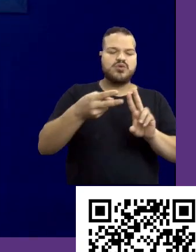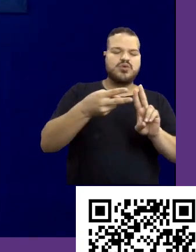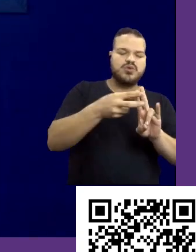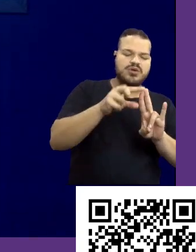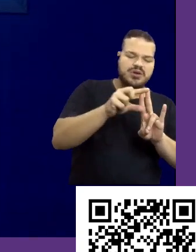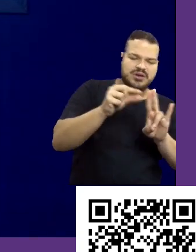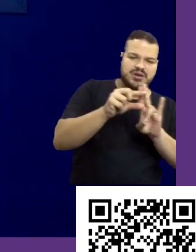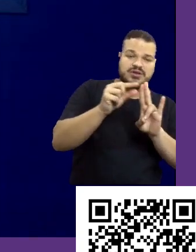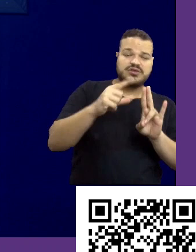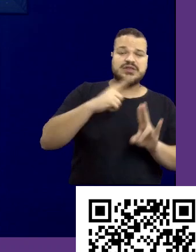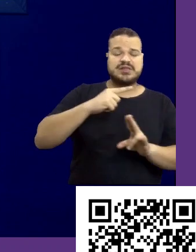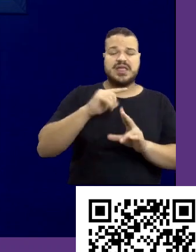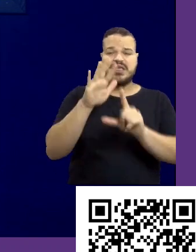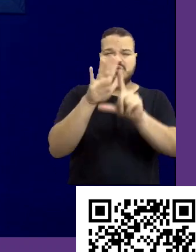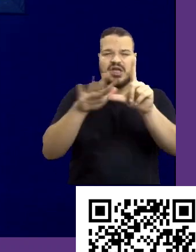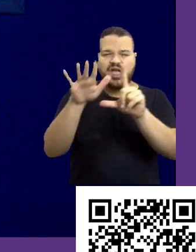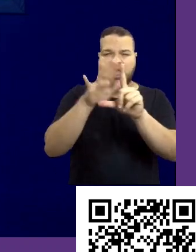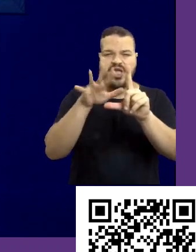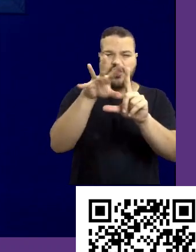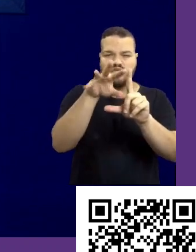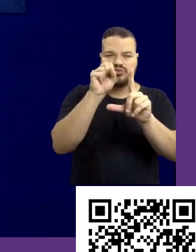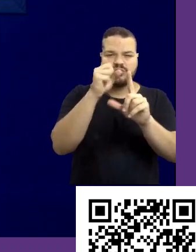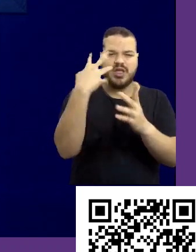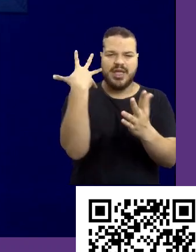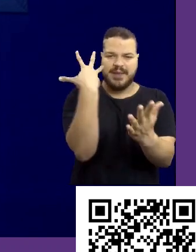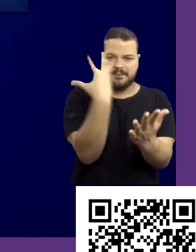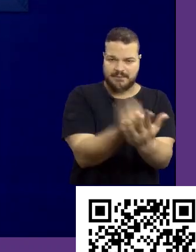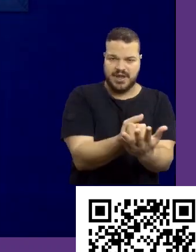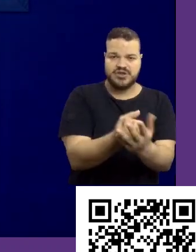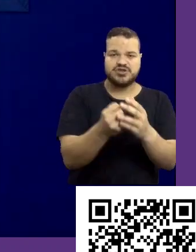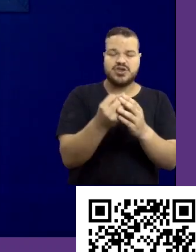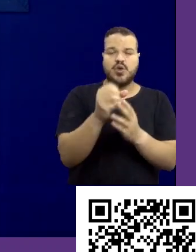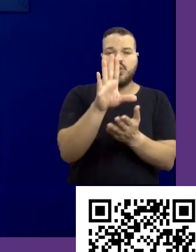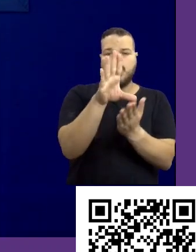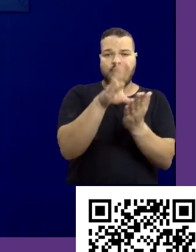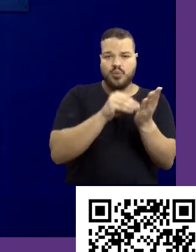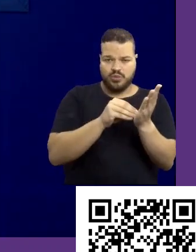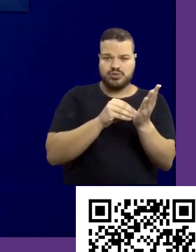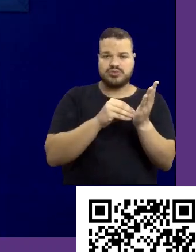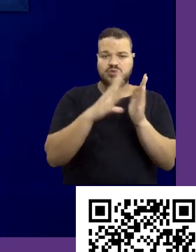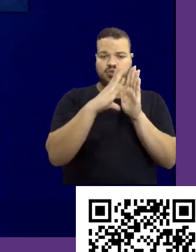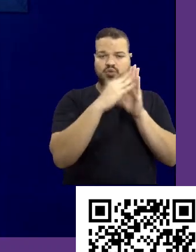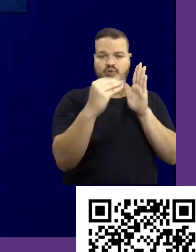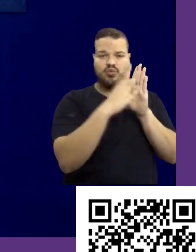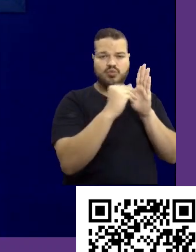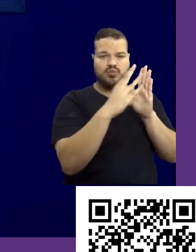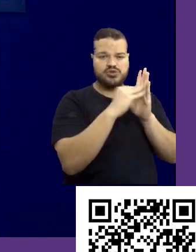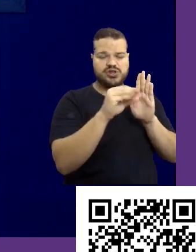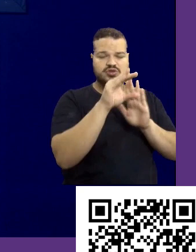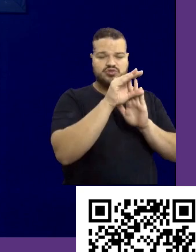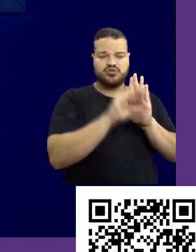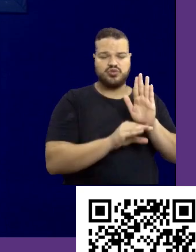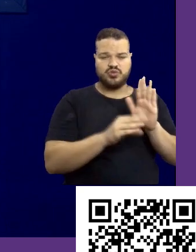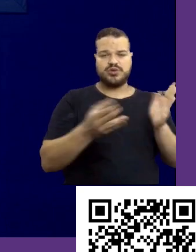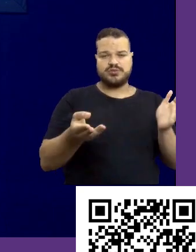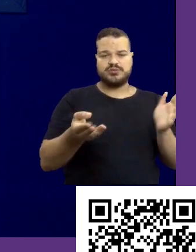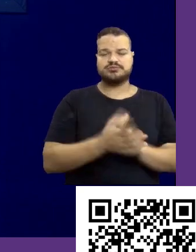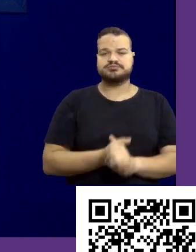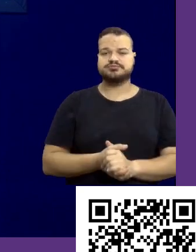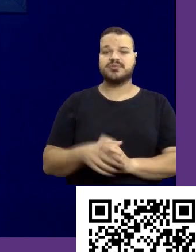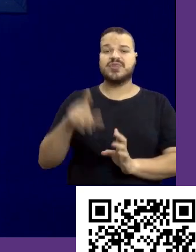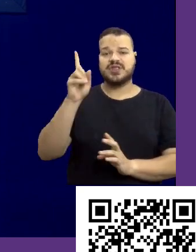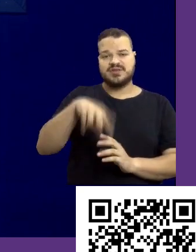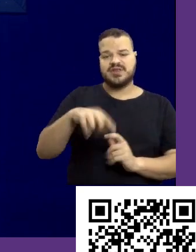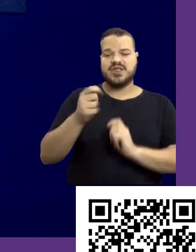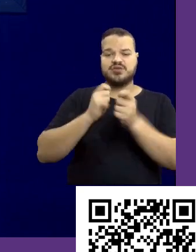aqui tem um QR Code que você baixa um modelo de currículo feito por mim só pra você se adaptar. o modelo de currículo que os